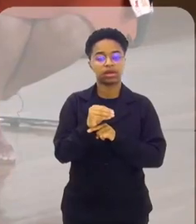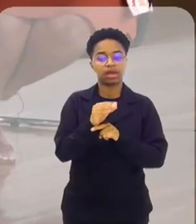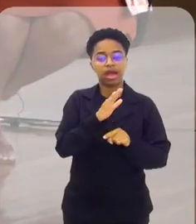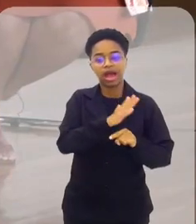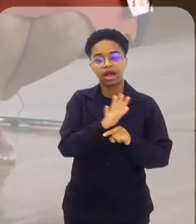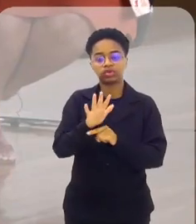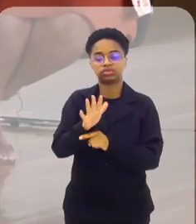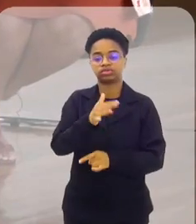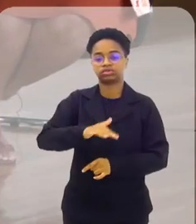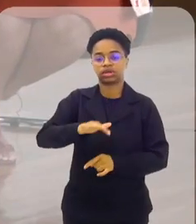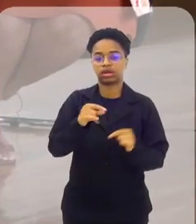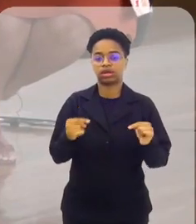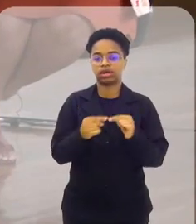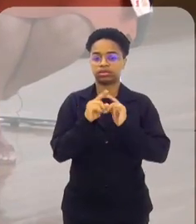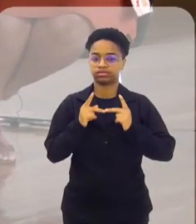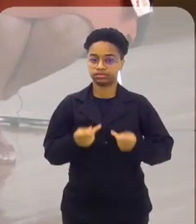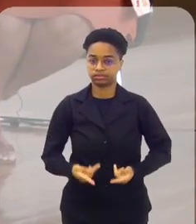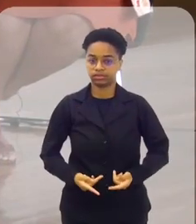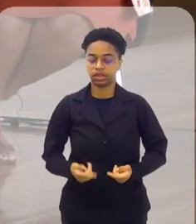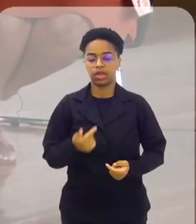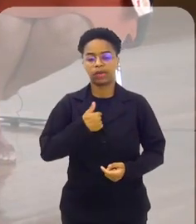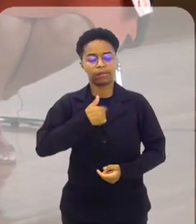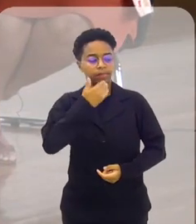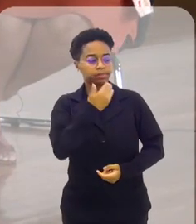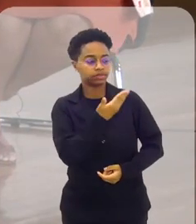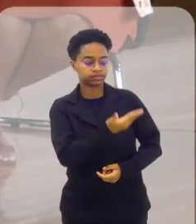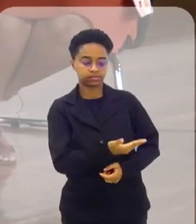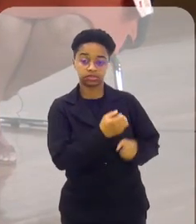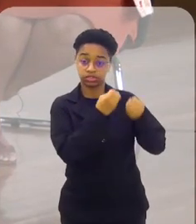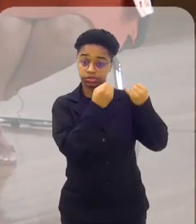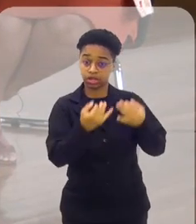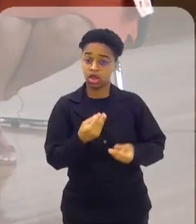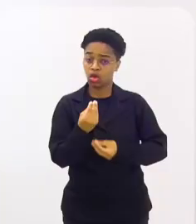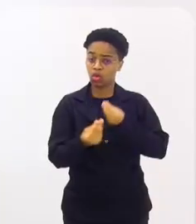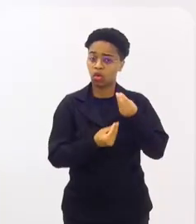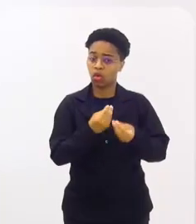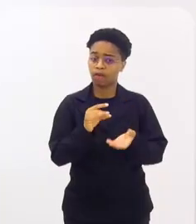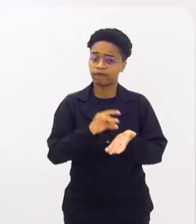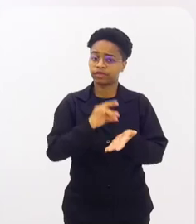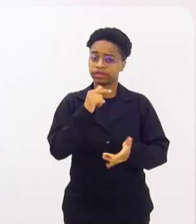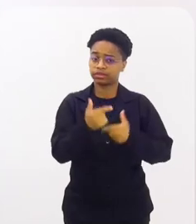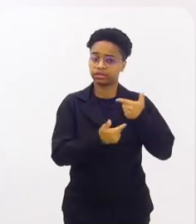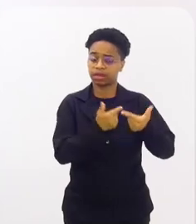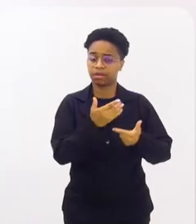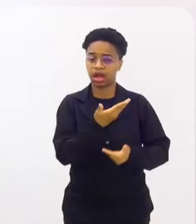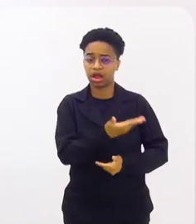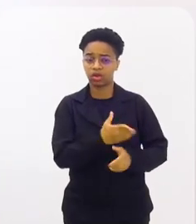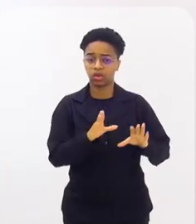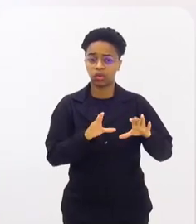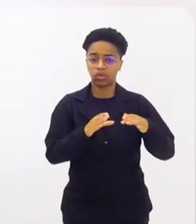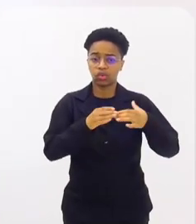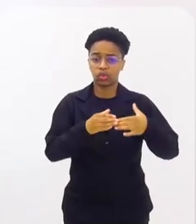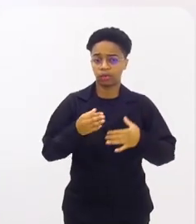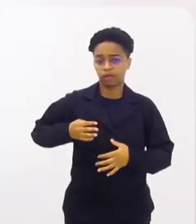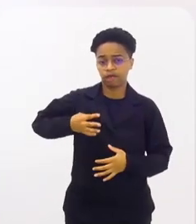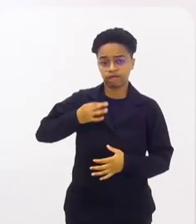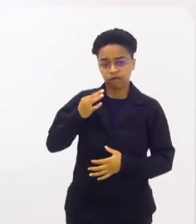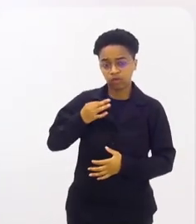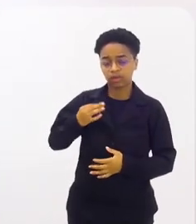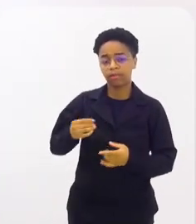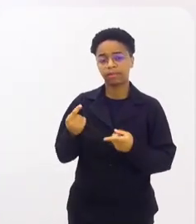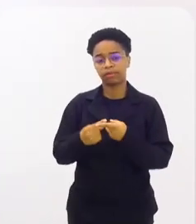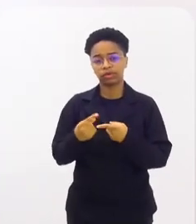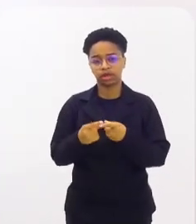humanitária. Então, Flávia, Camila, queria que você trouxesse para a gente. Como é esse trabalho do voluntário, aquele que se